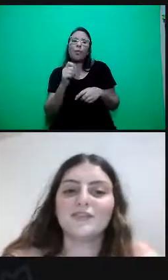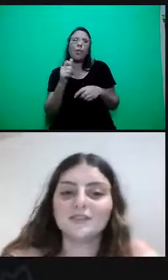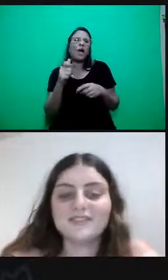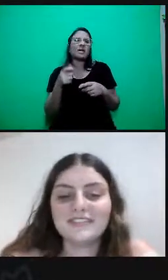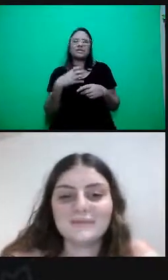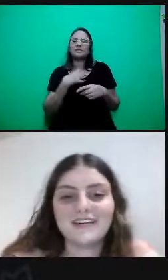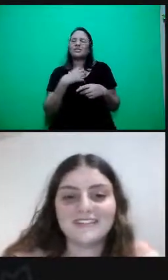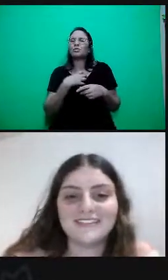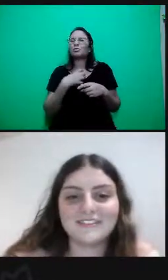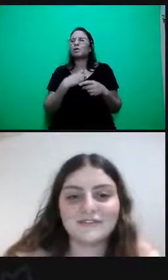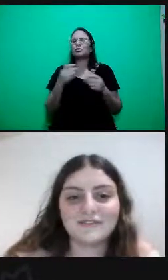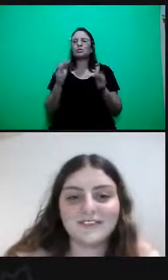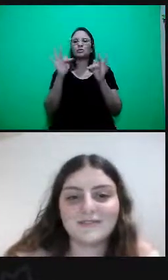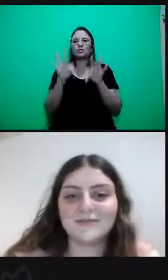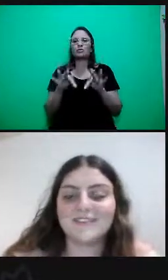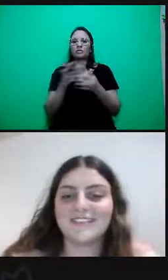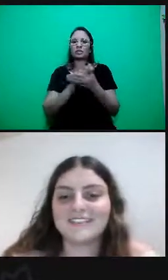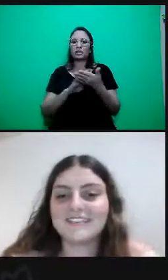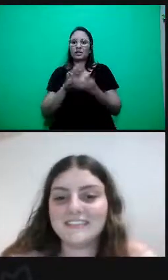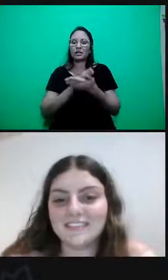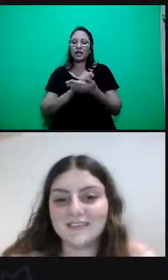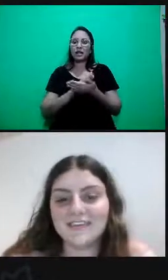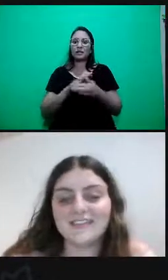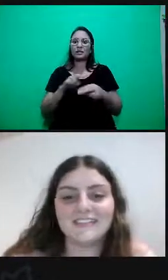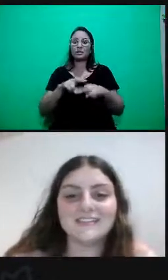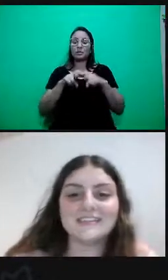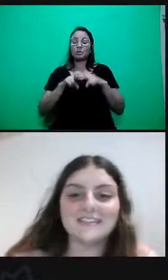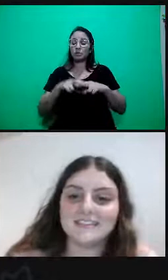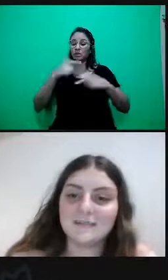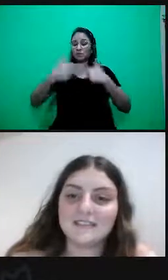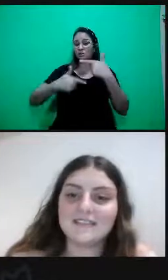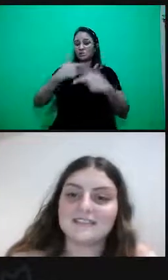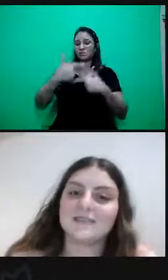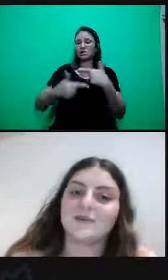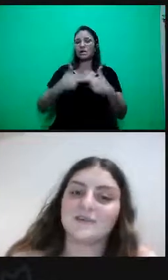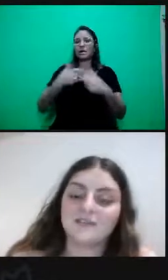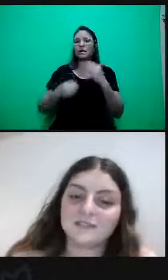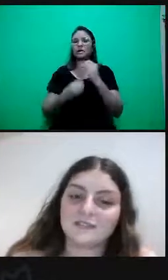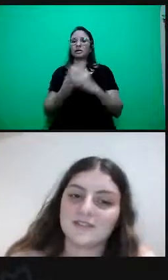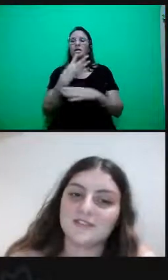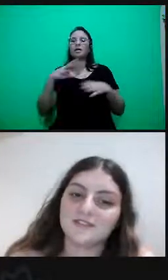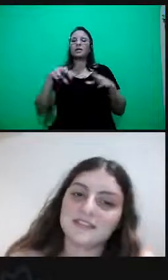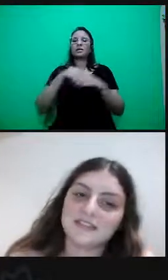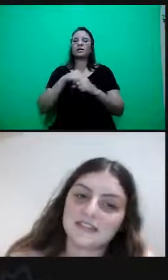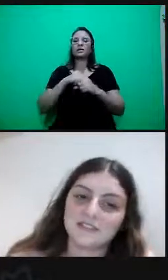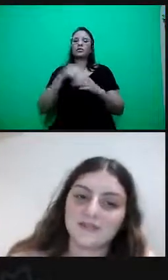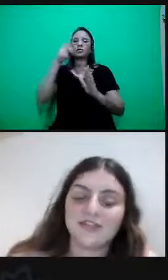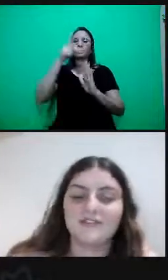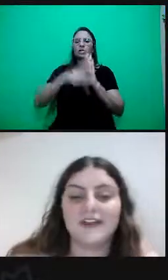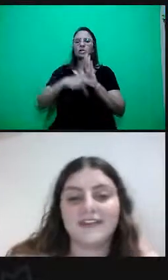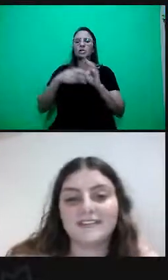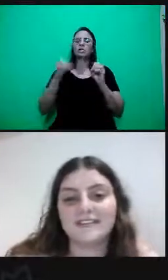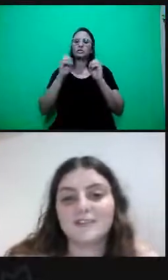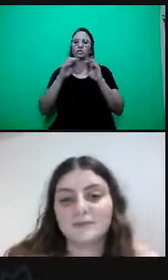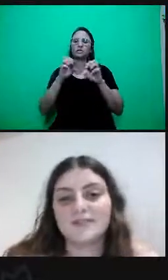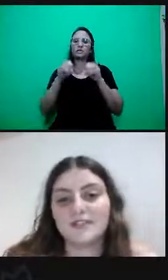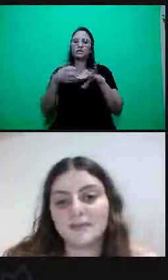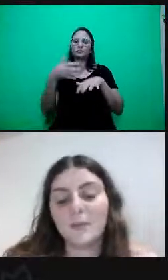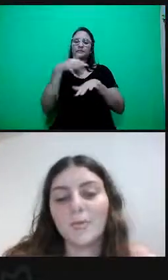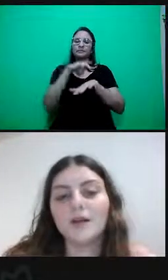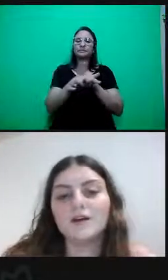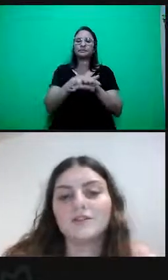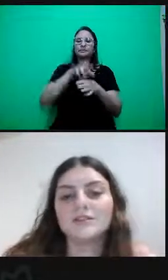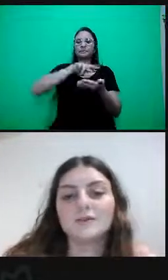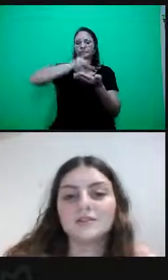Fruto do trabalho desenvolvido no projeto de ensino Eventos de Sensibilização, Inclusão e Diversidade no IFRS Campo